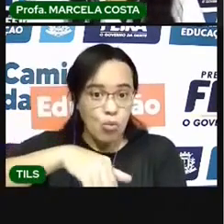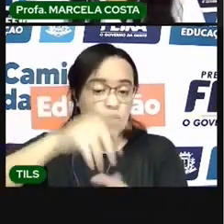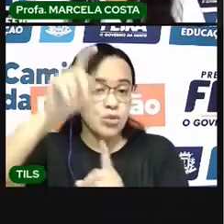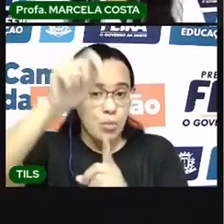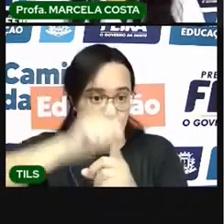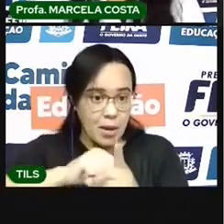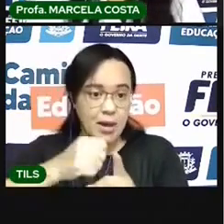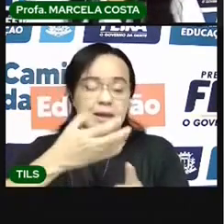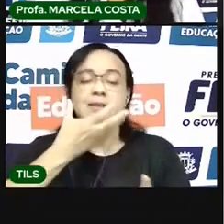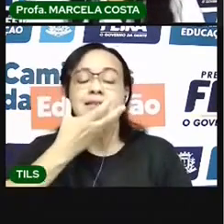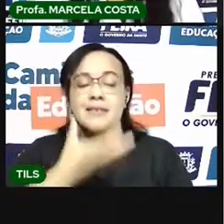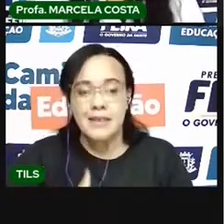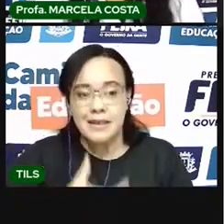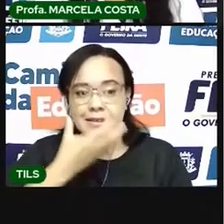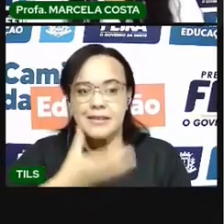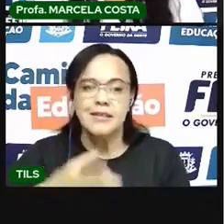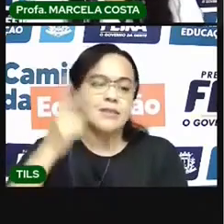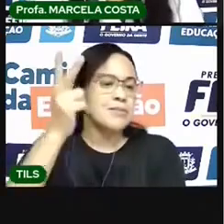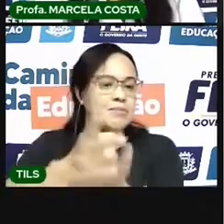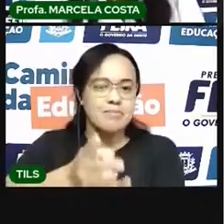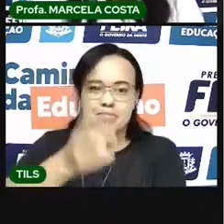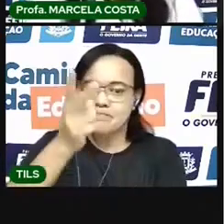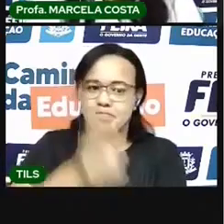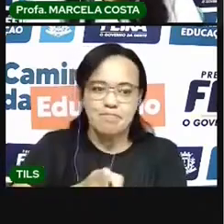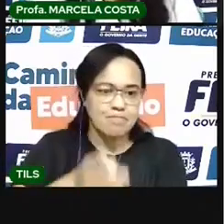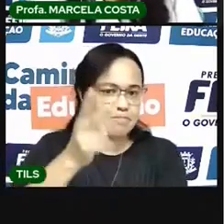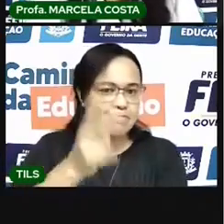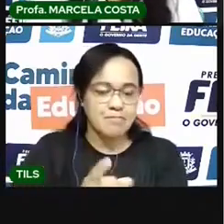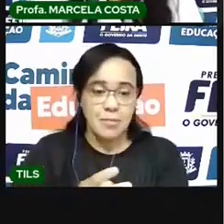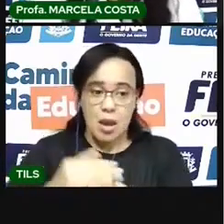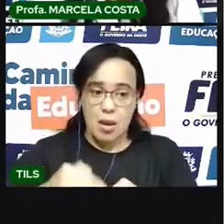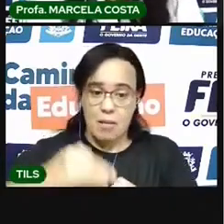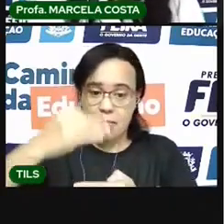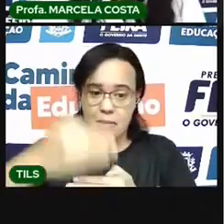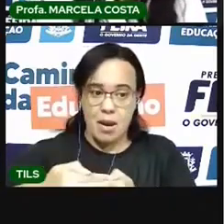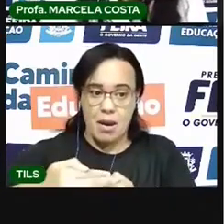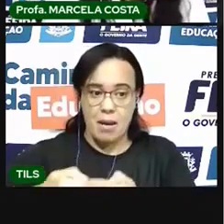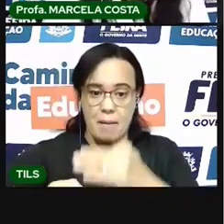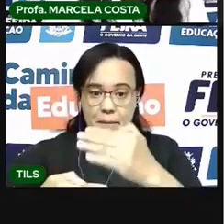ordem, uma sequência para ser seguida.